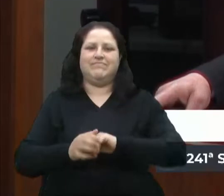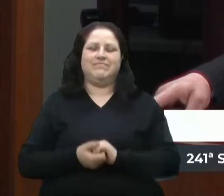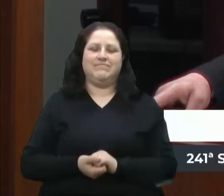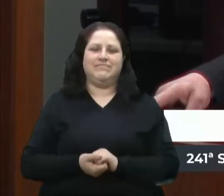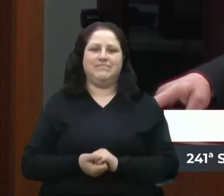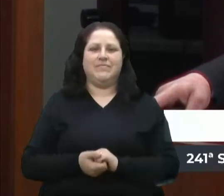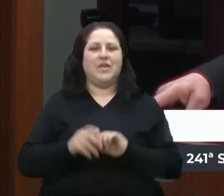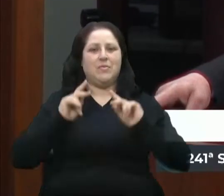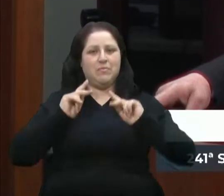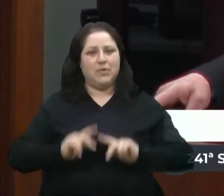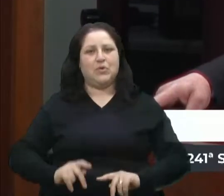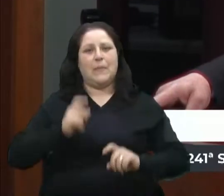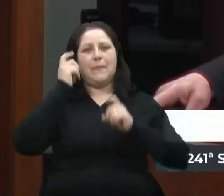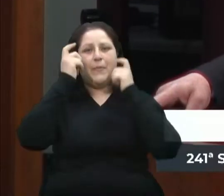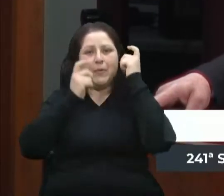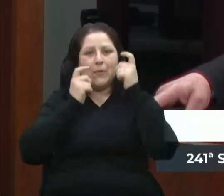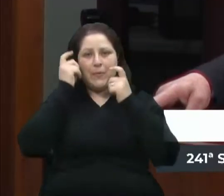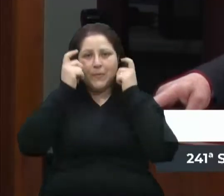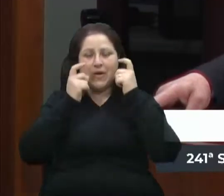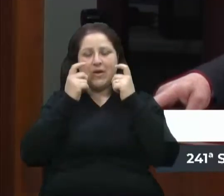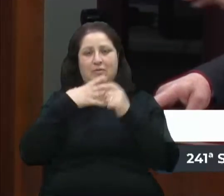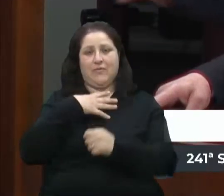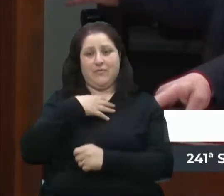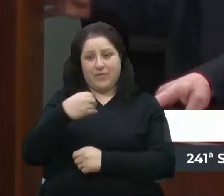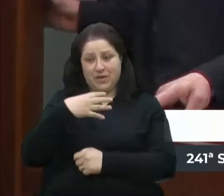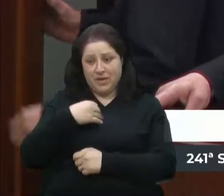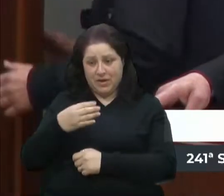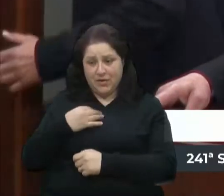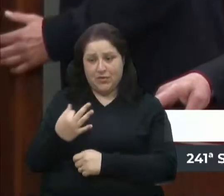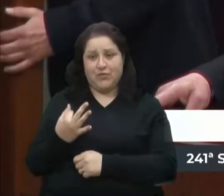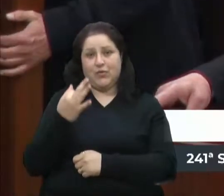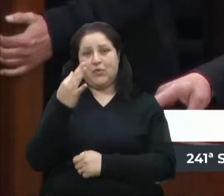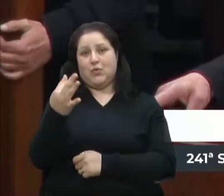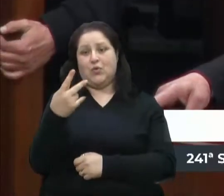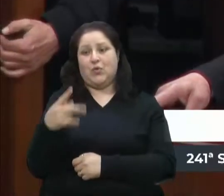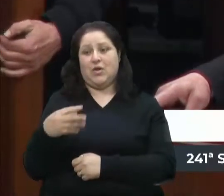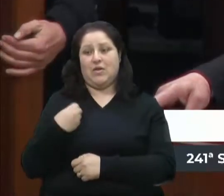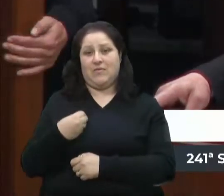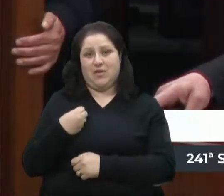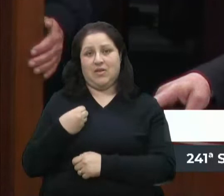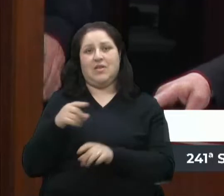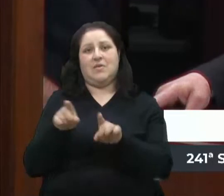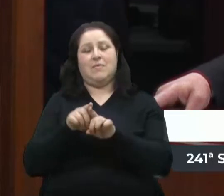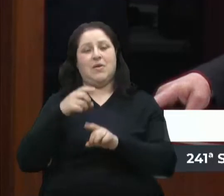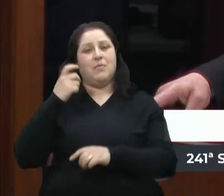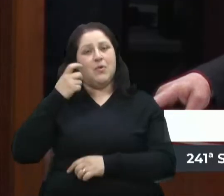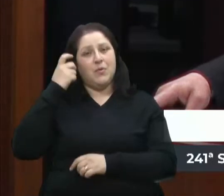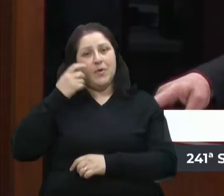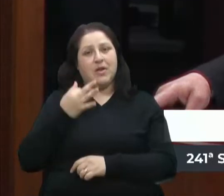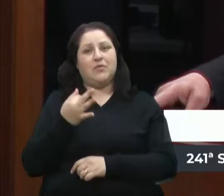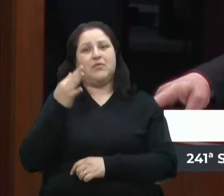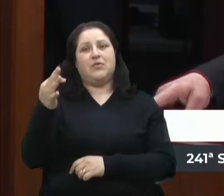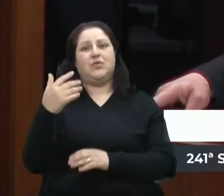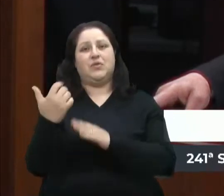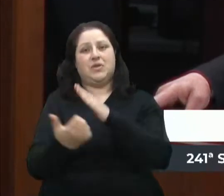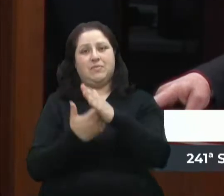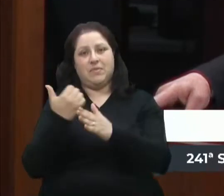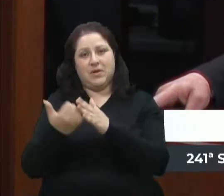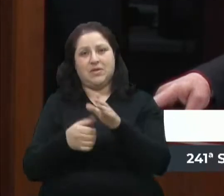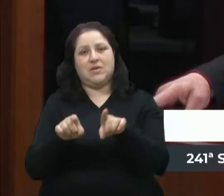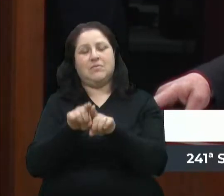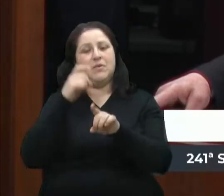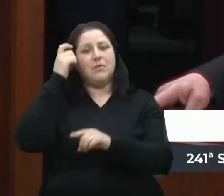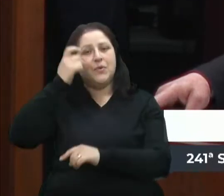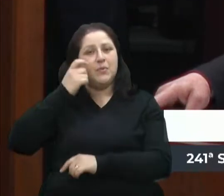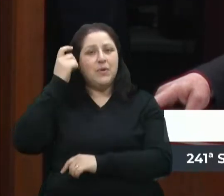preocupados com o futuro dos seus filhos, preocupados com o futuro das suas empresas e preocupados com o